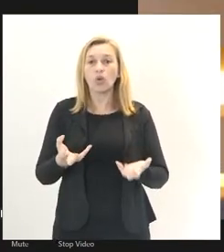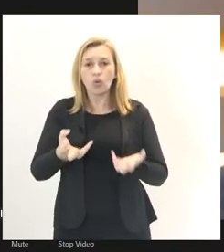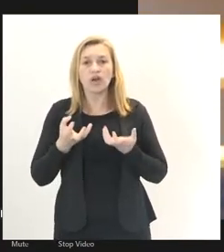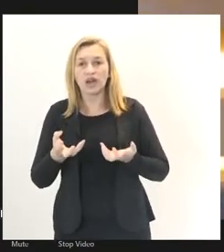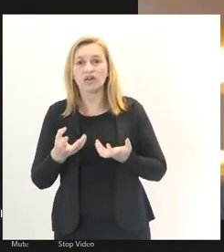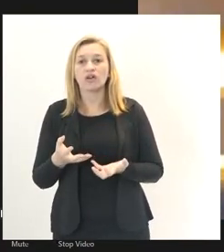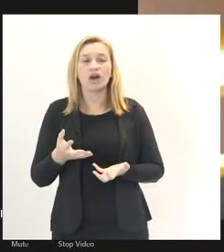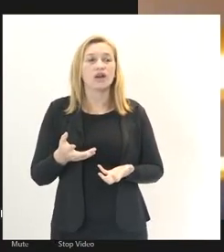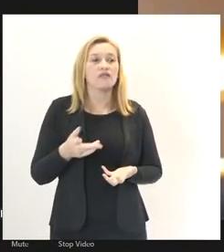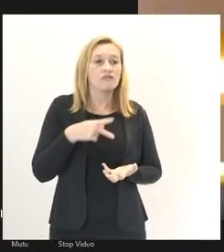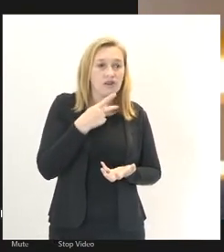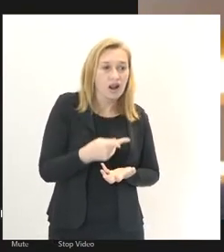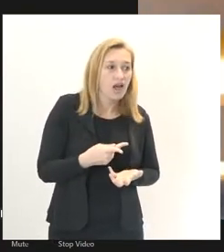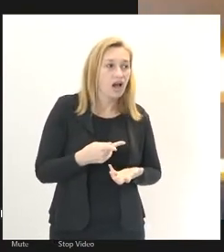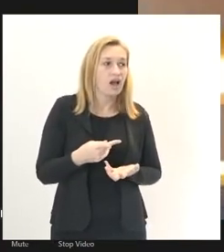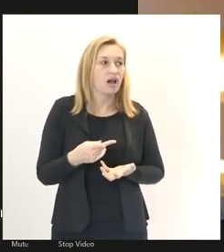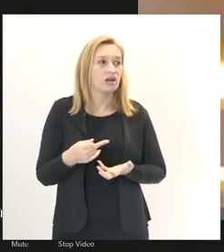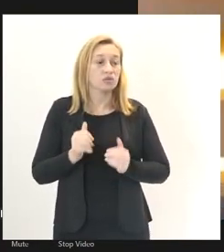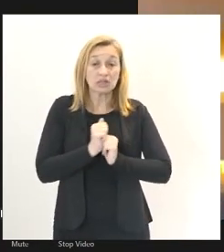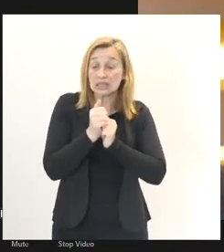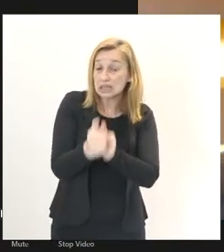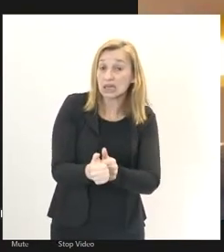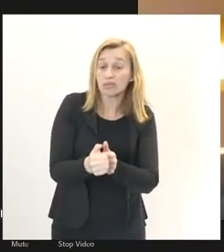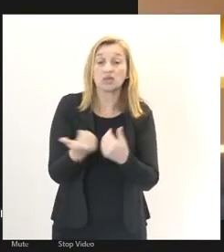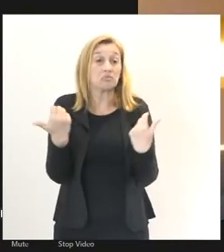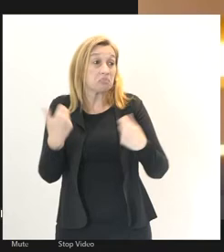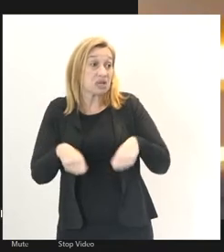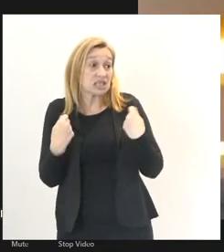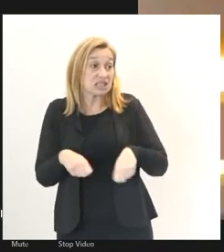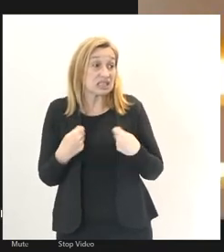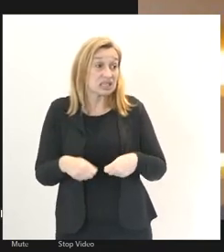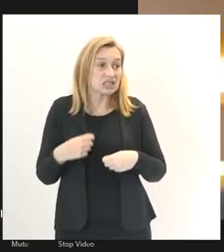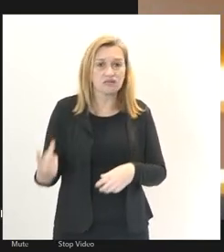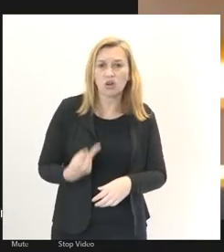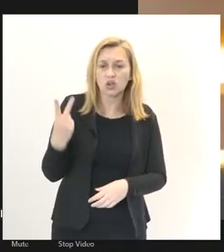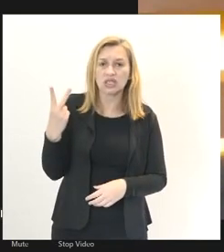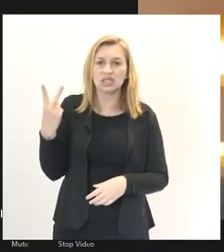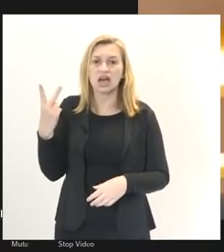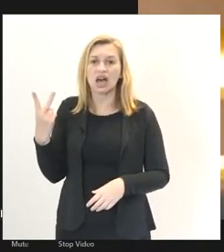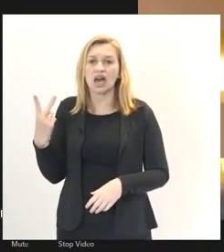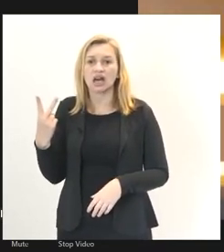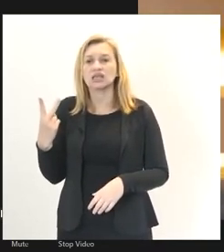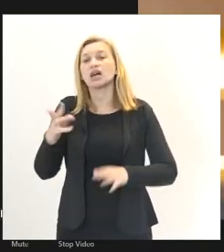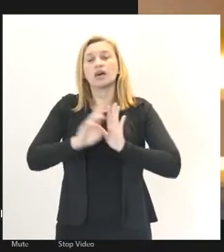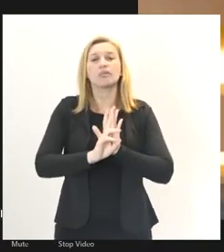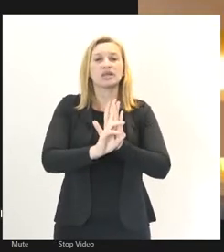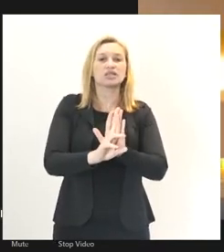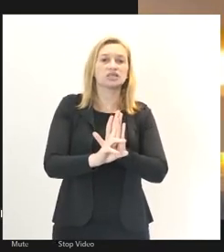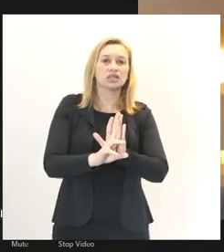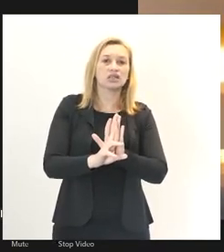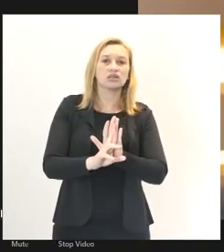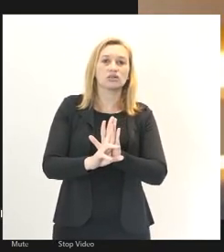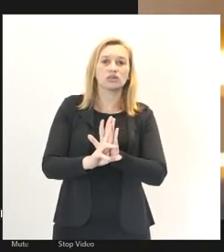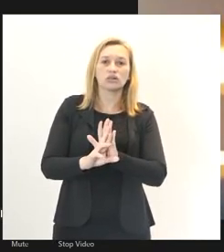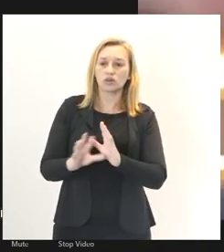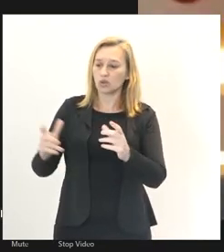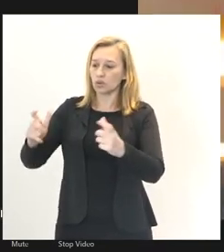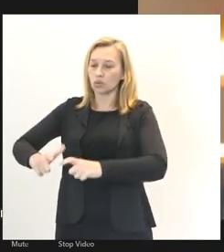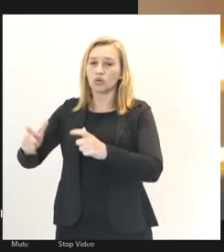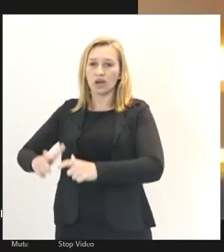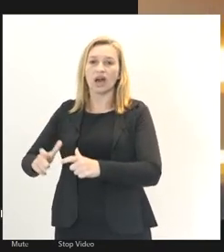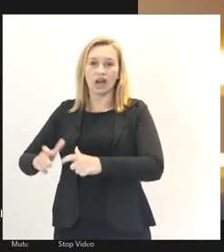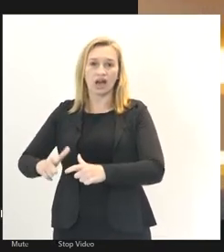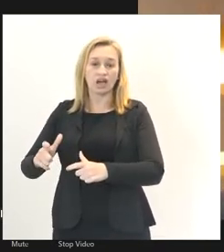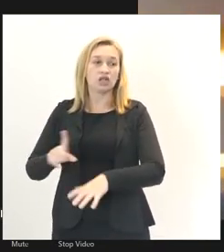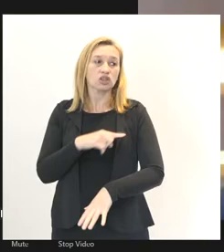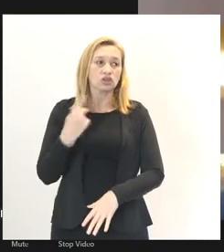salvar, meu determinado segmento ele precisa ser privilegiado, de conta eu sou representante de determinado segmento, nós somos